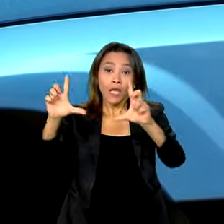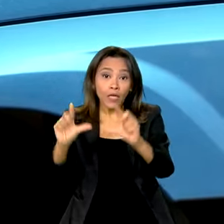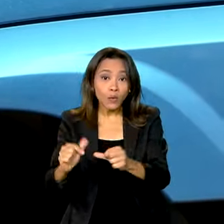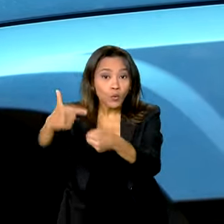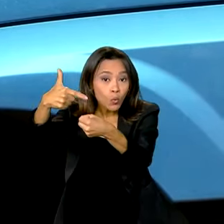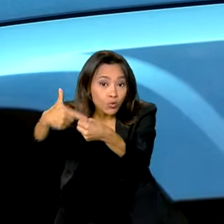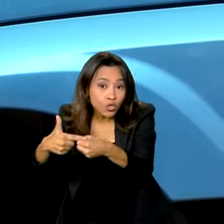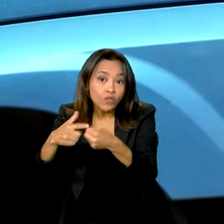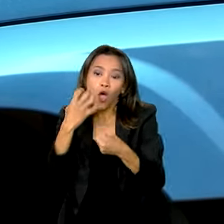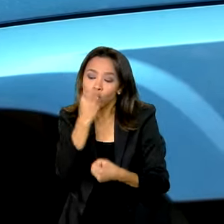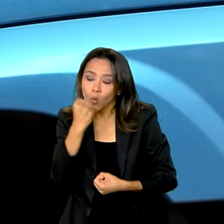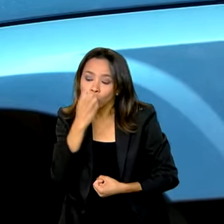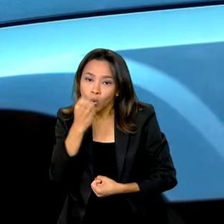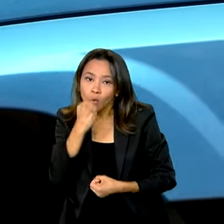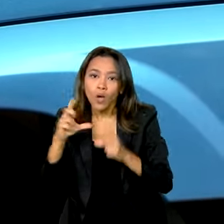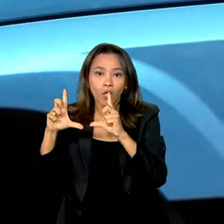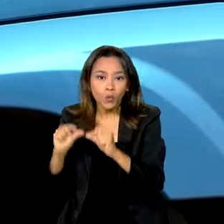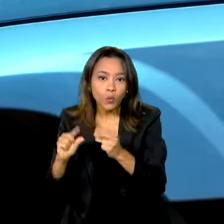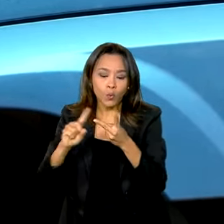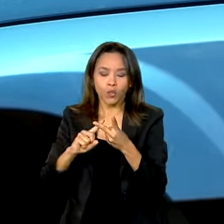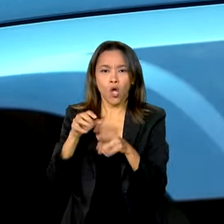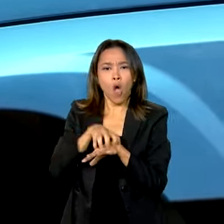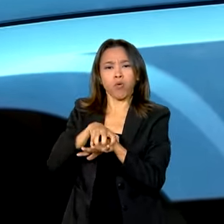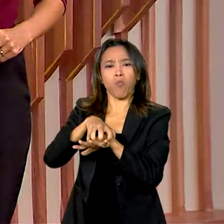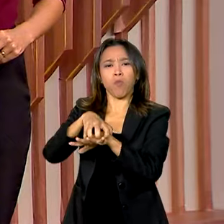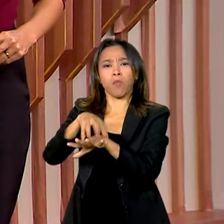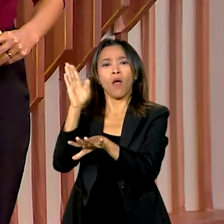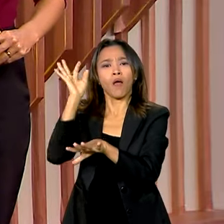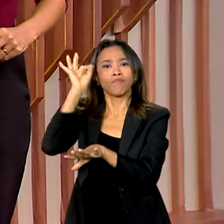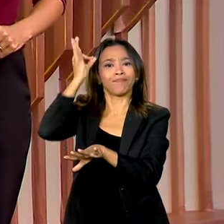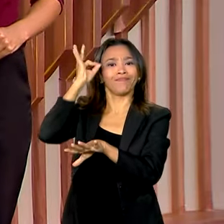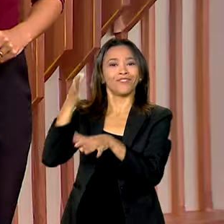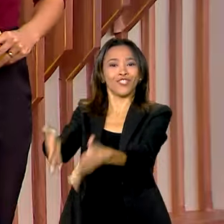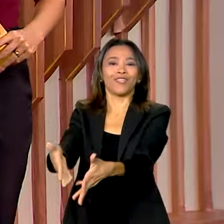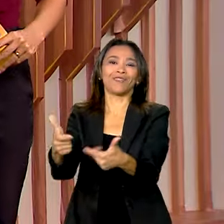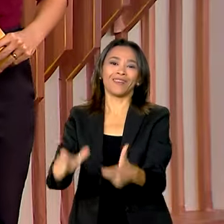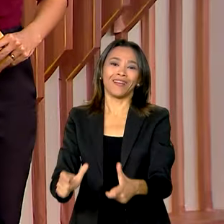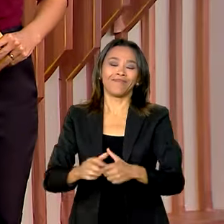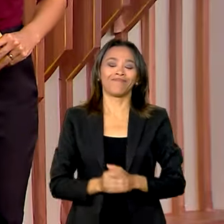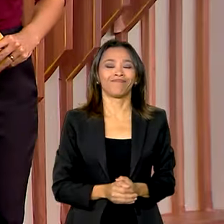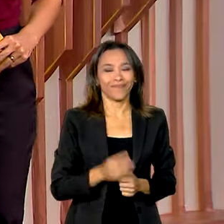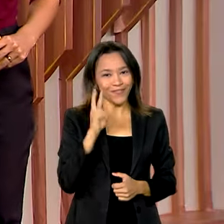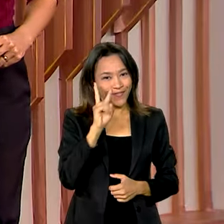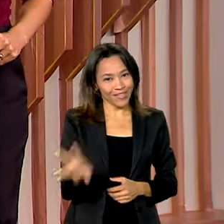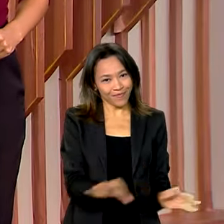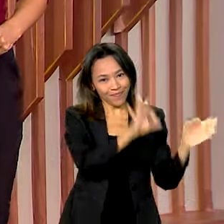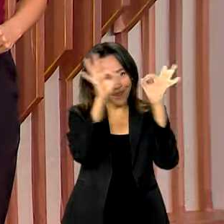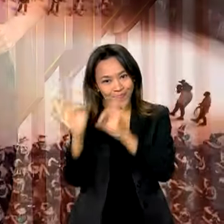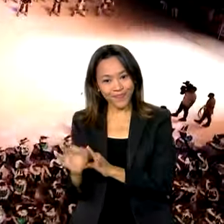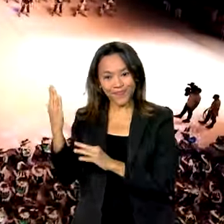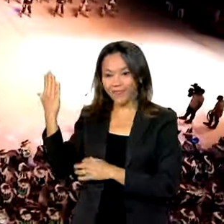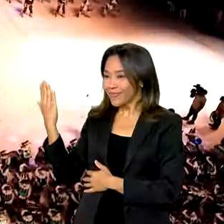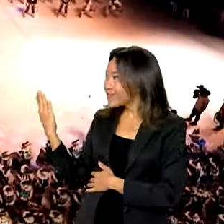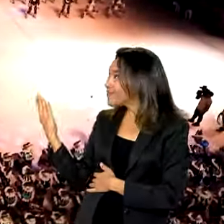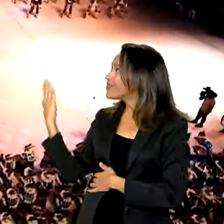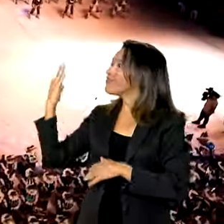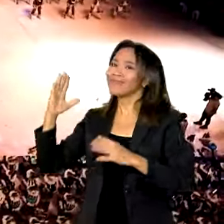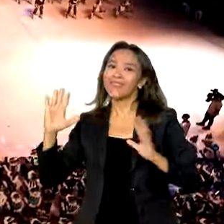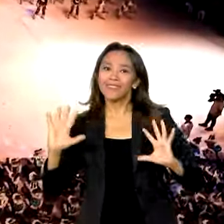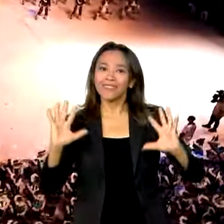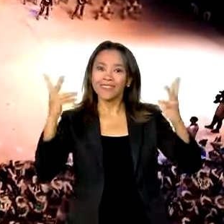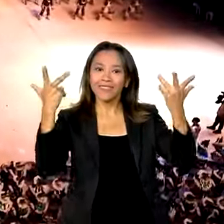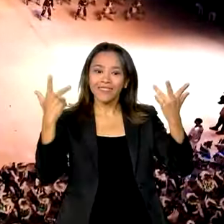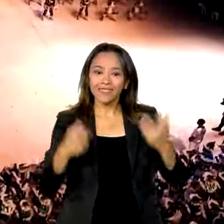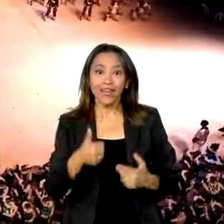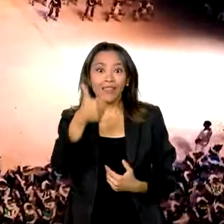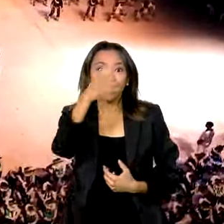caminhão gasta menos, você chega mais rápido com a carga no destino. A seguir, o Festival de Parintins recebe reforço de